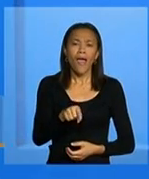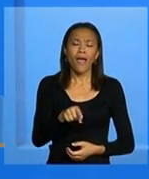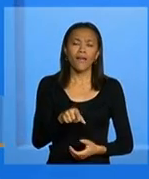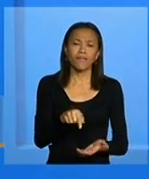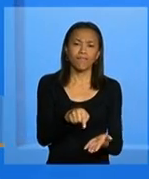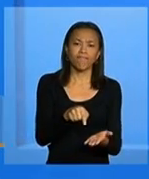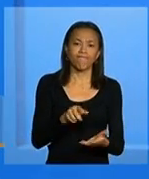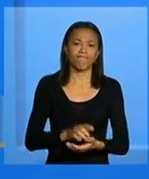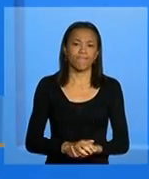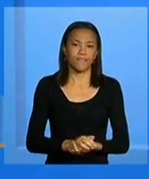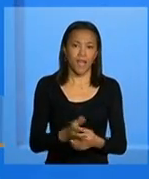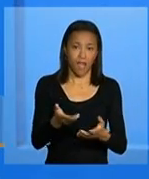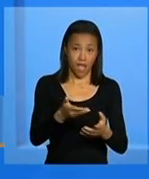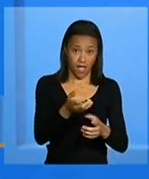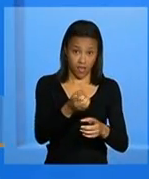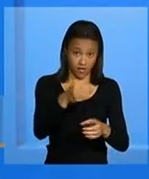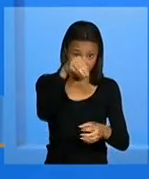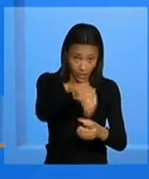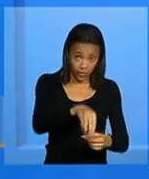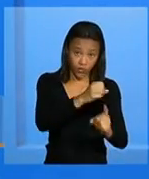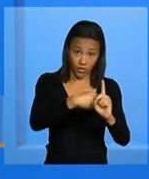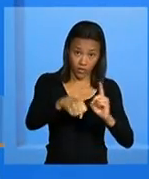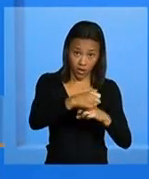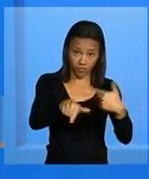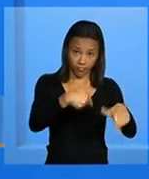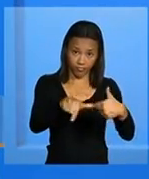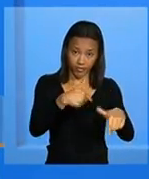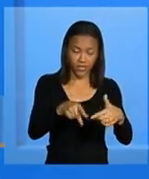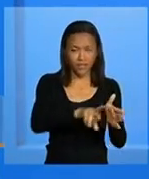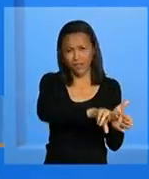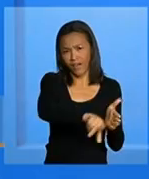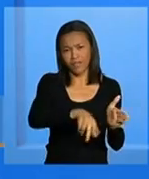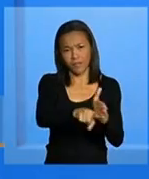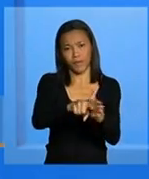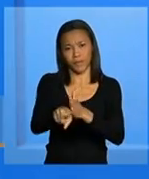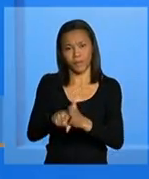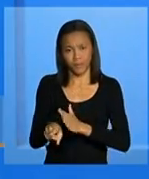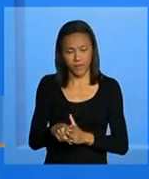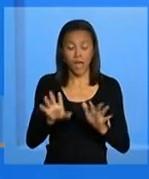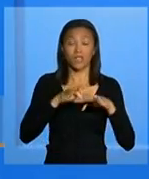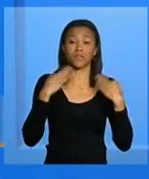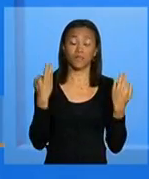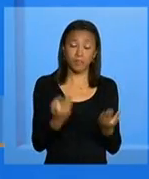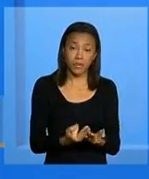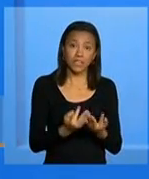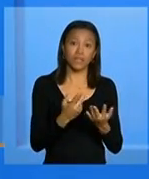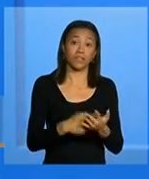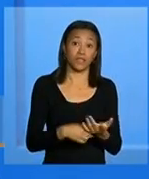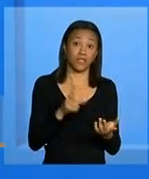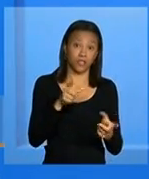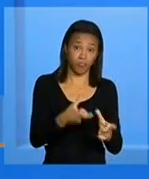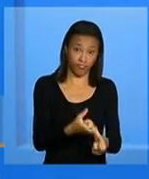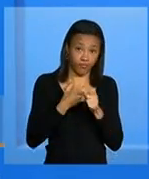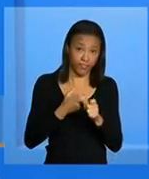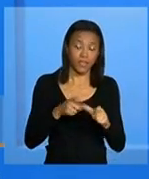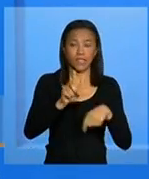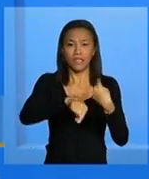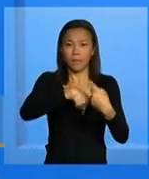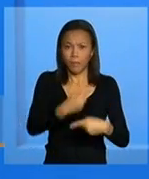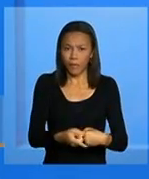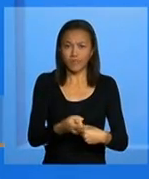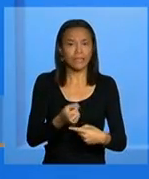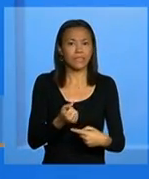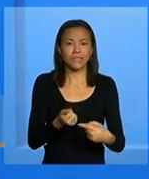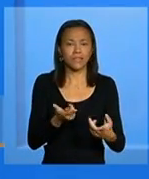Ação Social de Curitiba ele tem várias perguntas as famílias que tiveram a suspensão e caso não